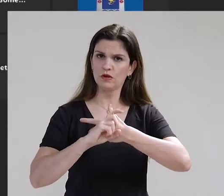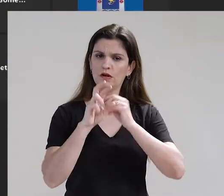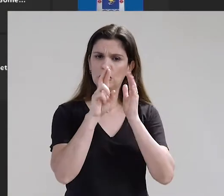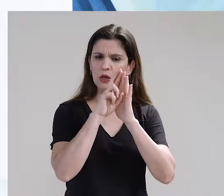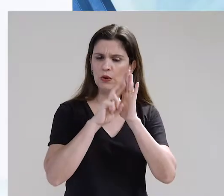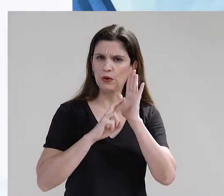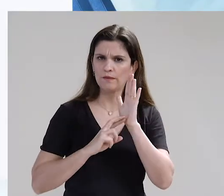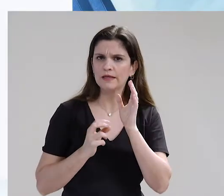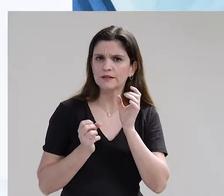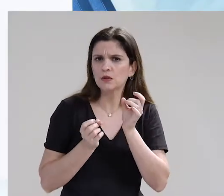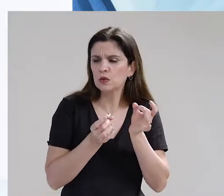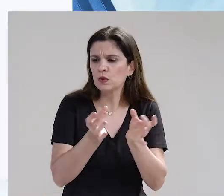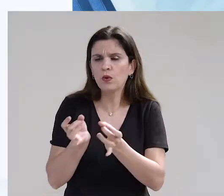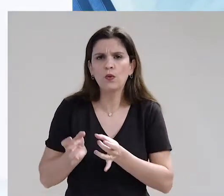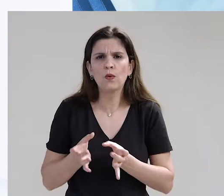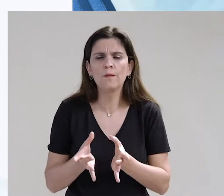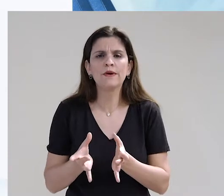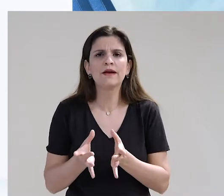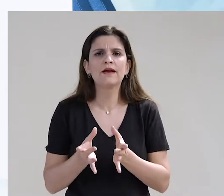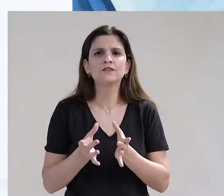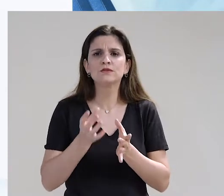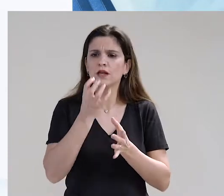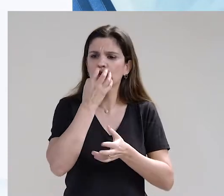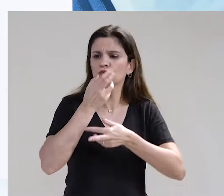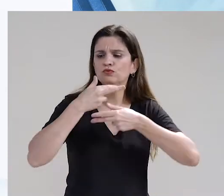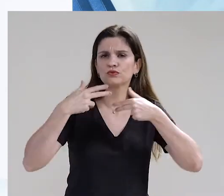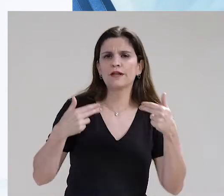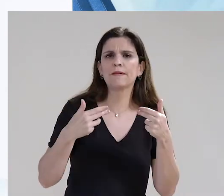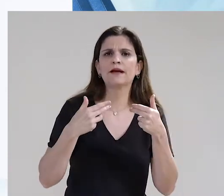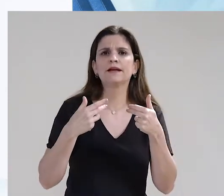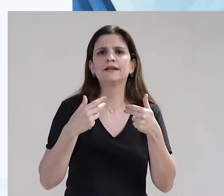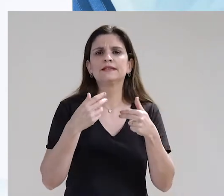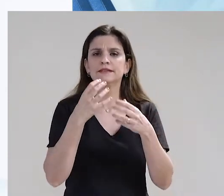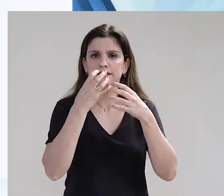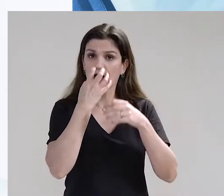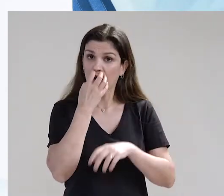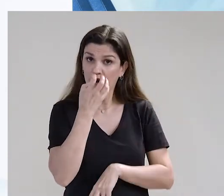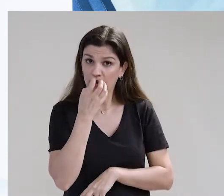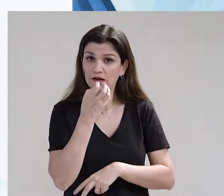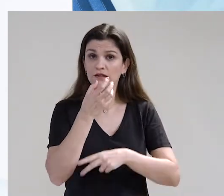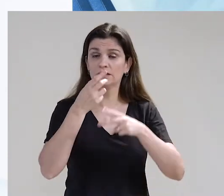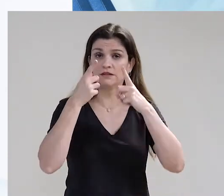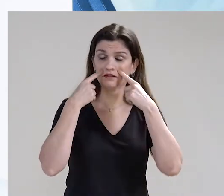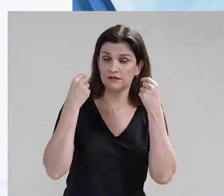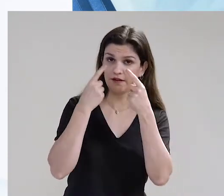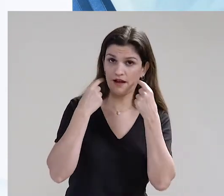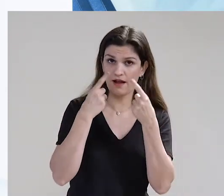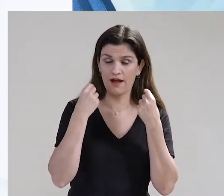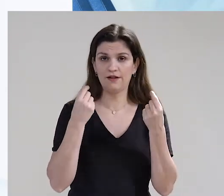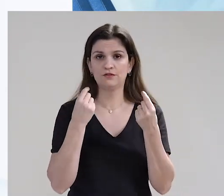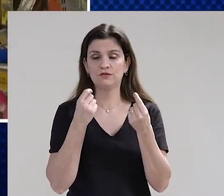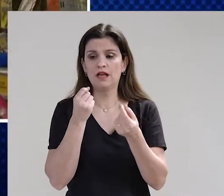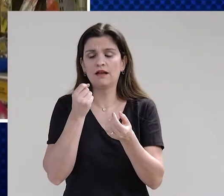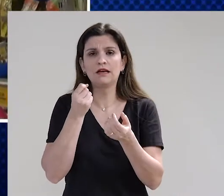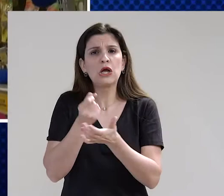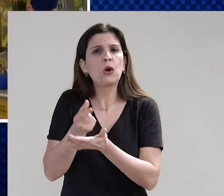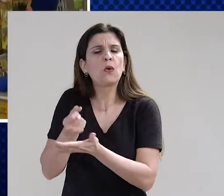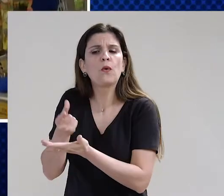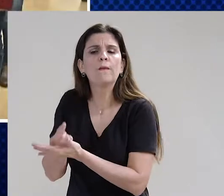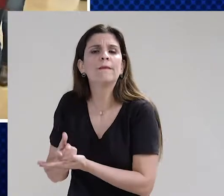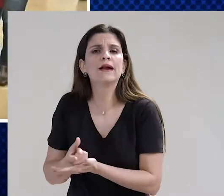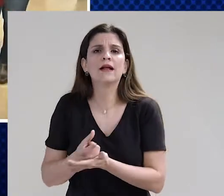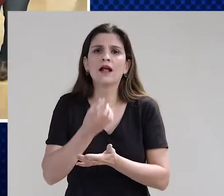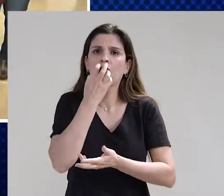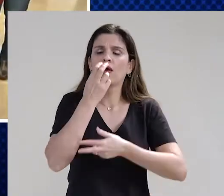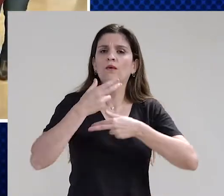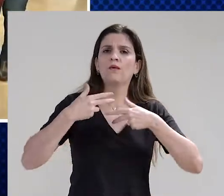Executivo, regulamentando o comércio de animais domésticos de pequeno porte, cães e gatos na capital. O acesso